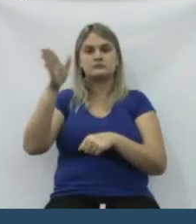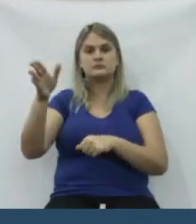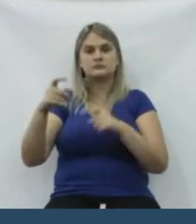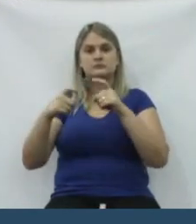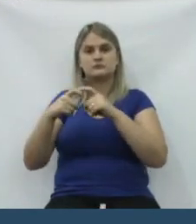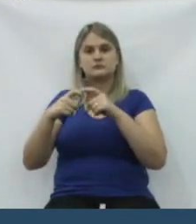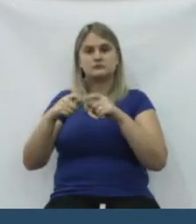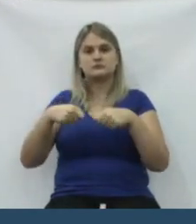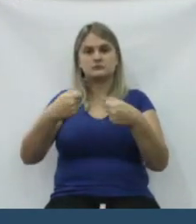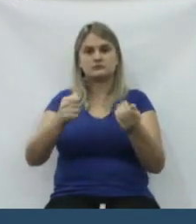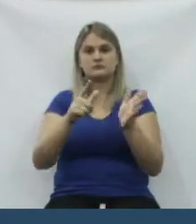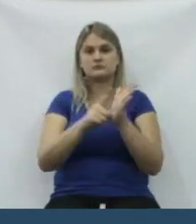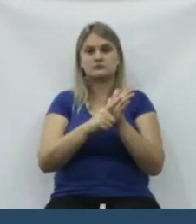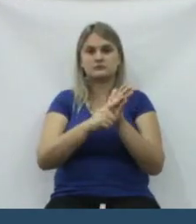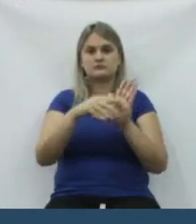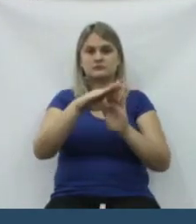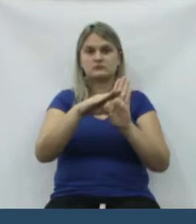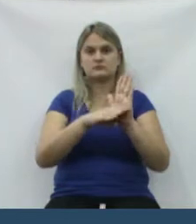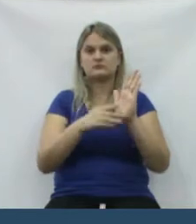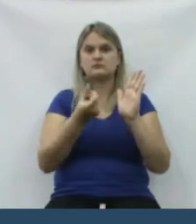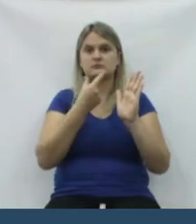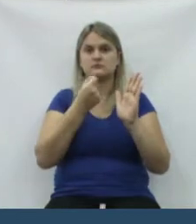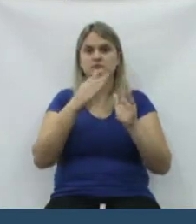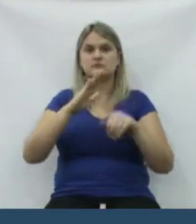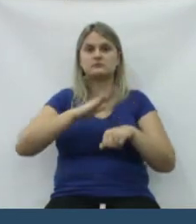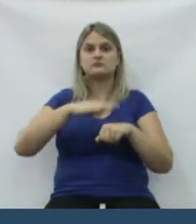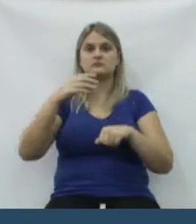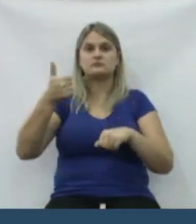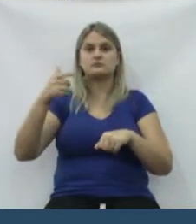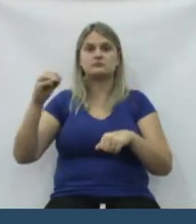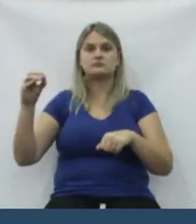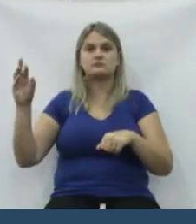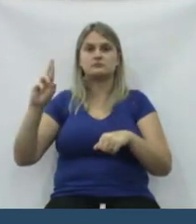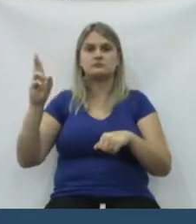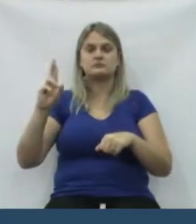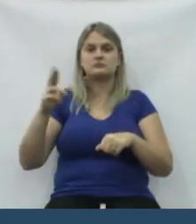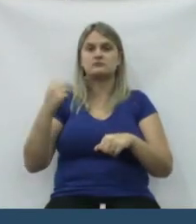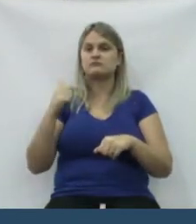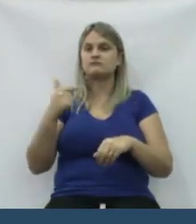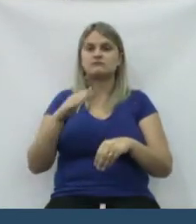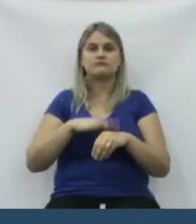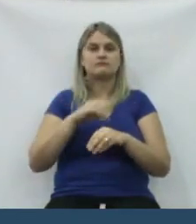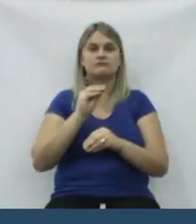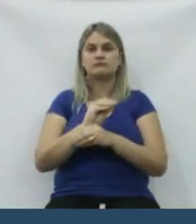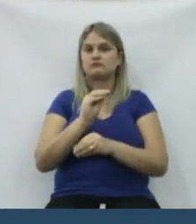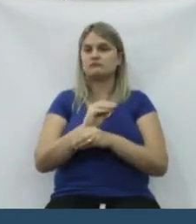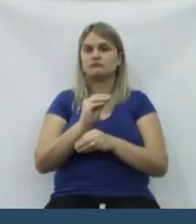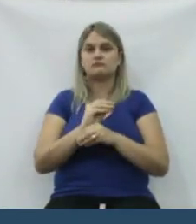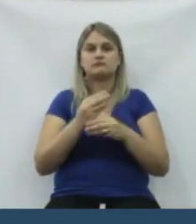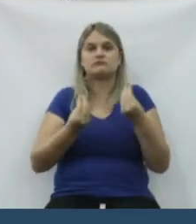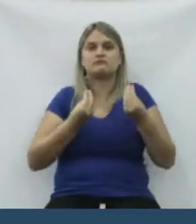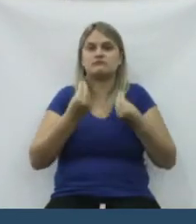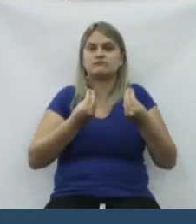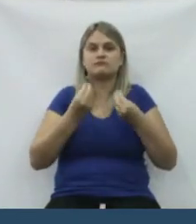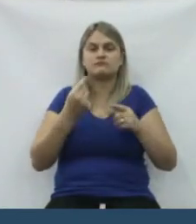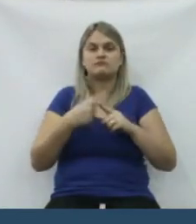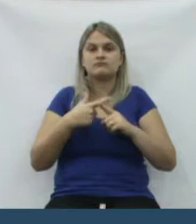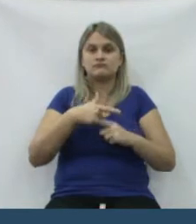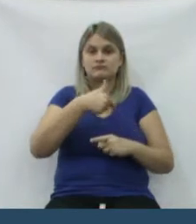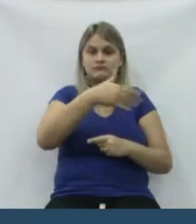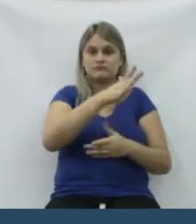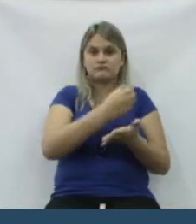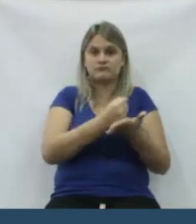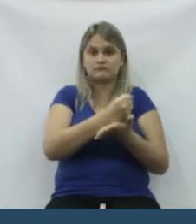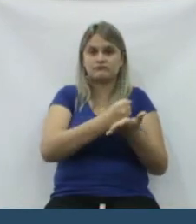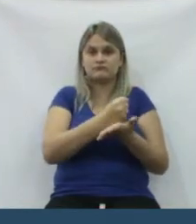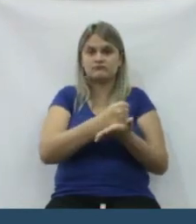e vai no médico, o médico dá uma receita que passou de 100 reais e já vai acabando o tratamento dele. Porque